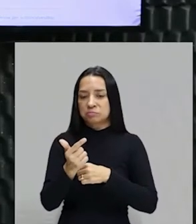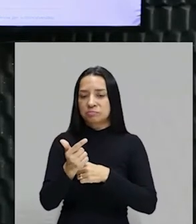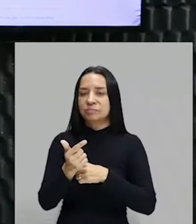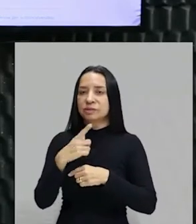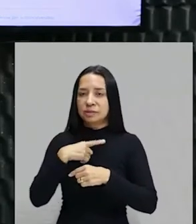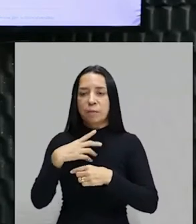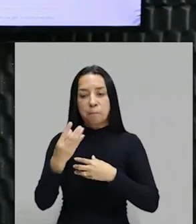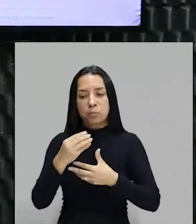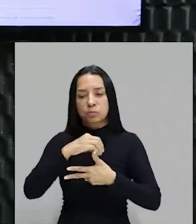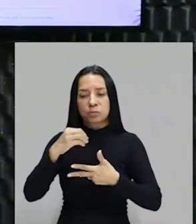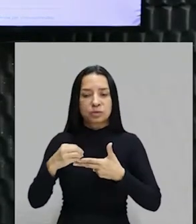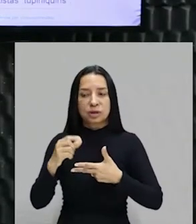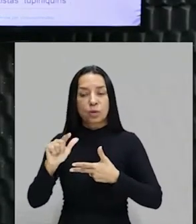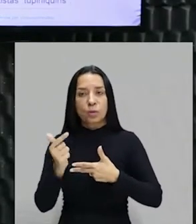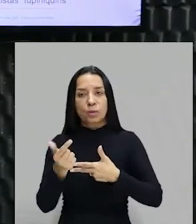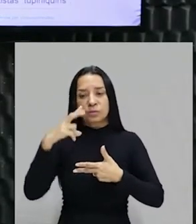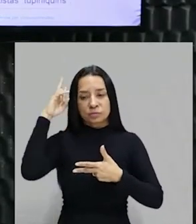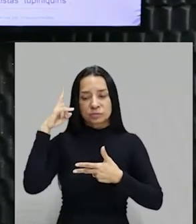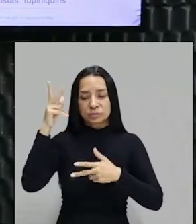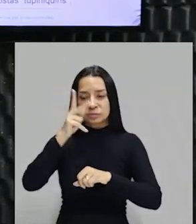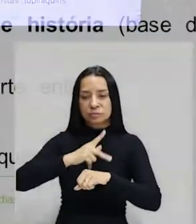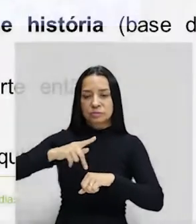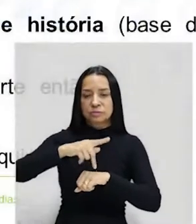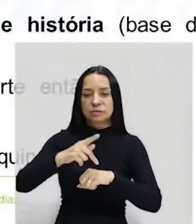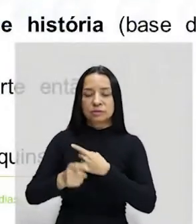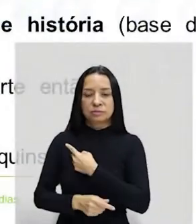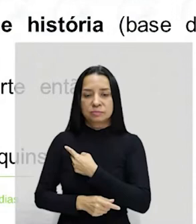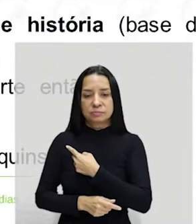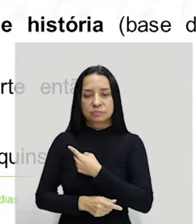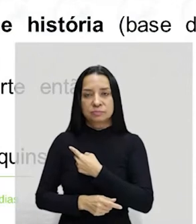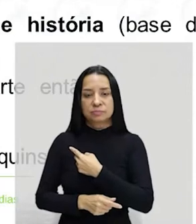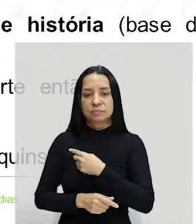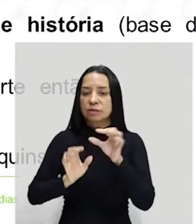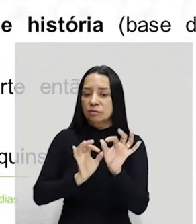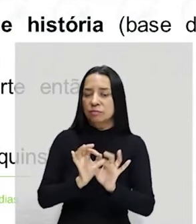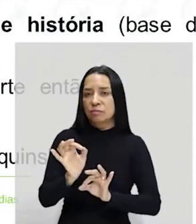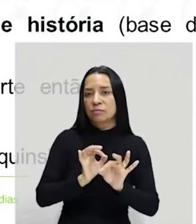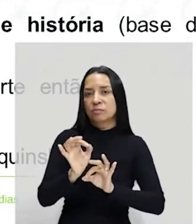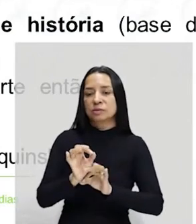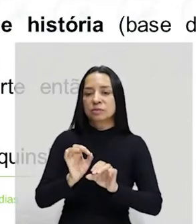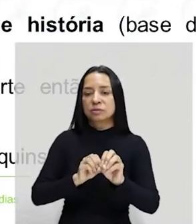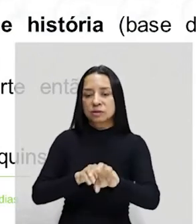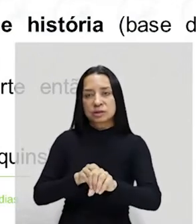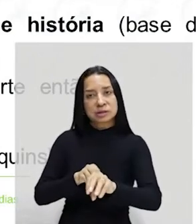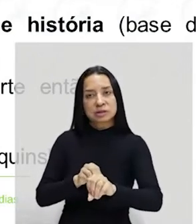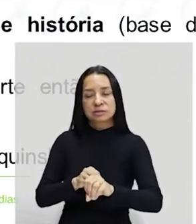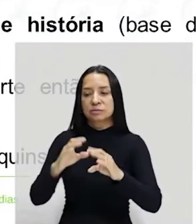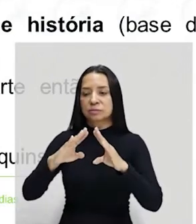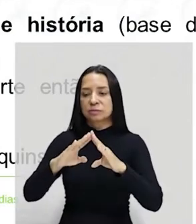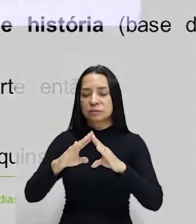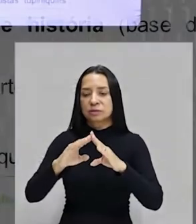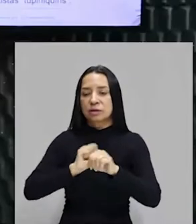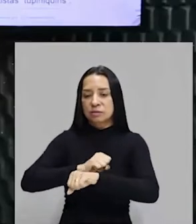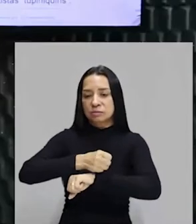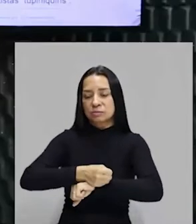ao longo de Enem e outros vestibulares do país. Essa formação que era ensinada na Academia de Belas Artes, que advém da